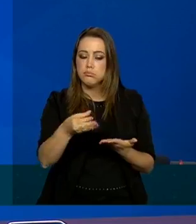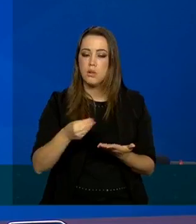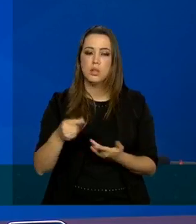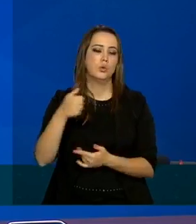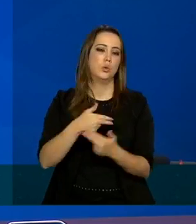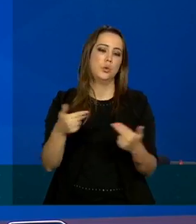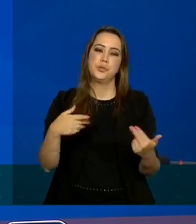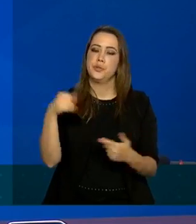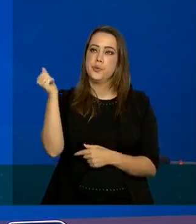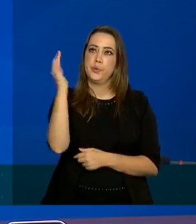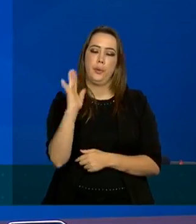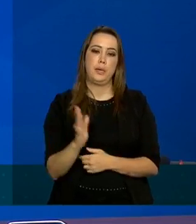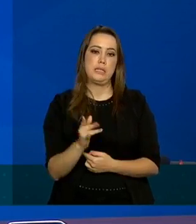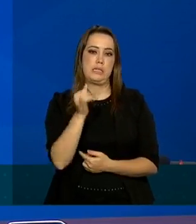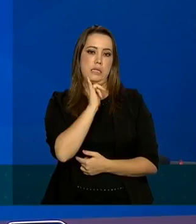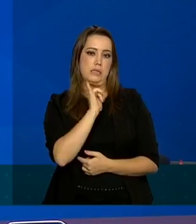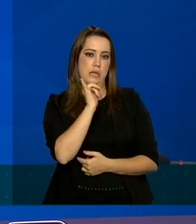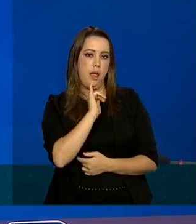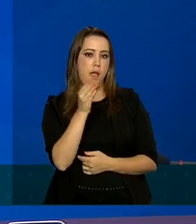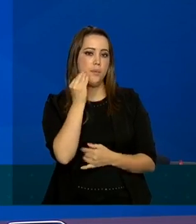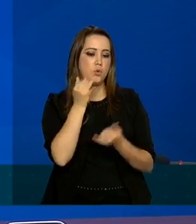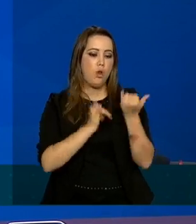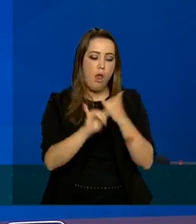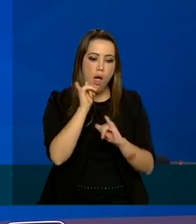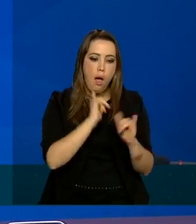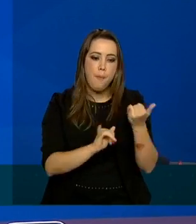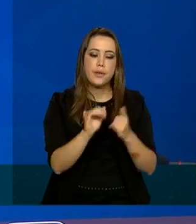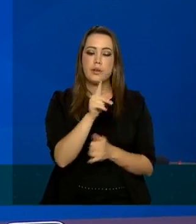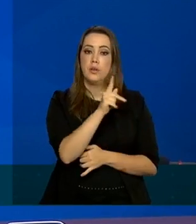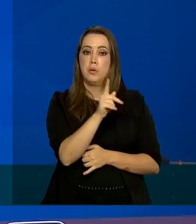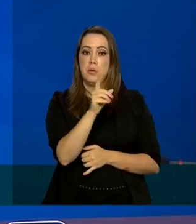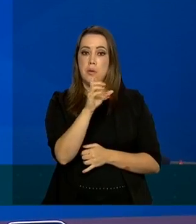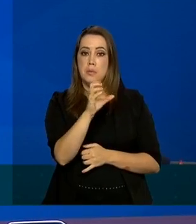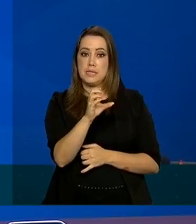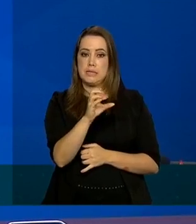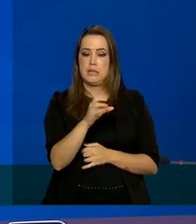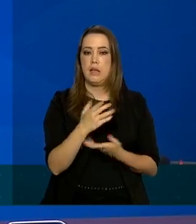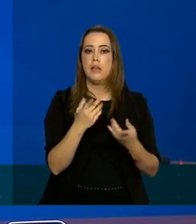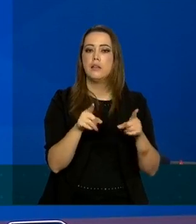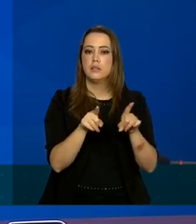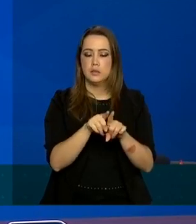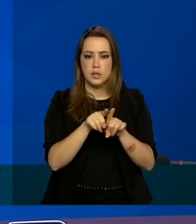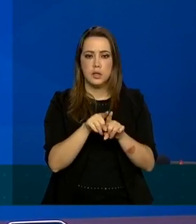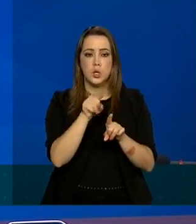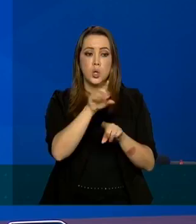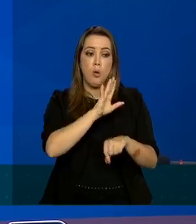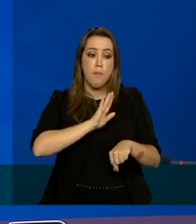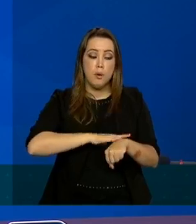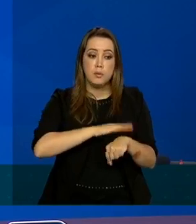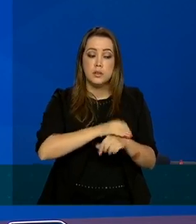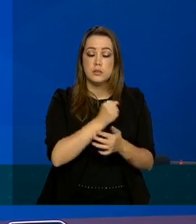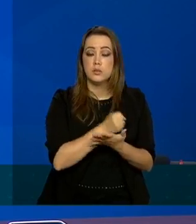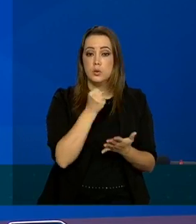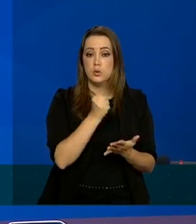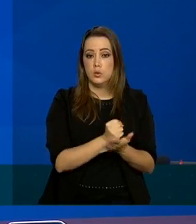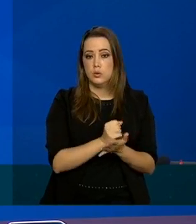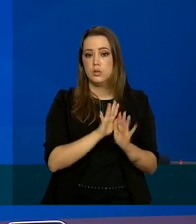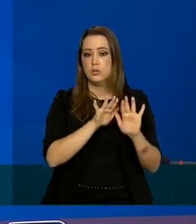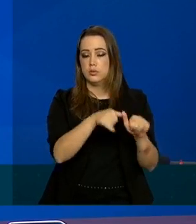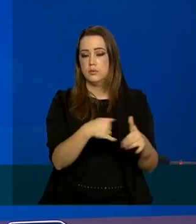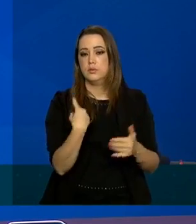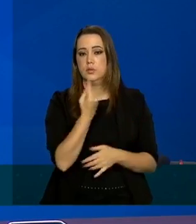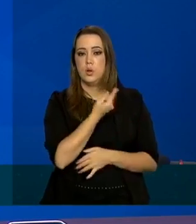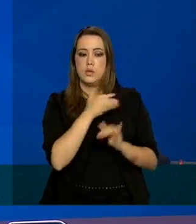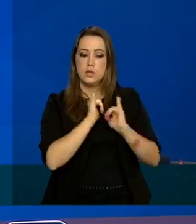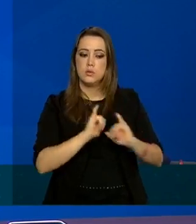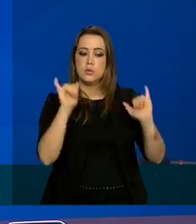no país equipamentos de diagnóstico laboratorial para PCR e no momento que esses contratos estiverem finalizados